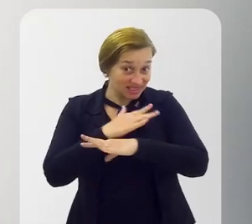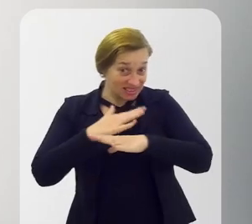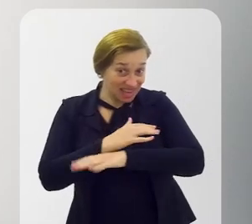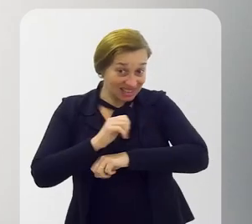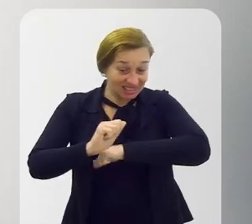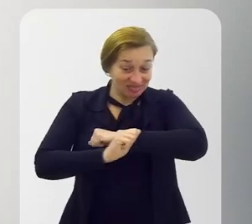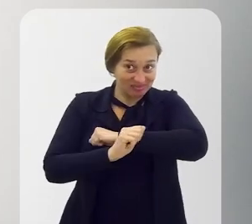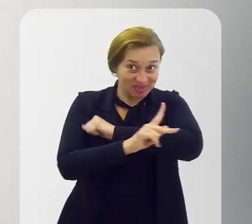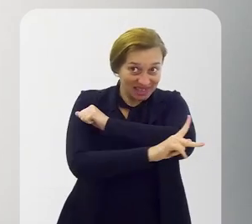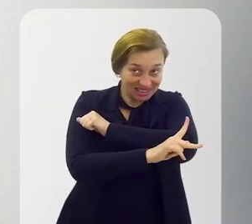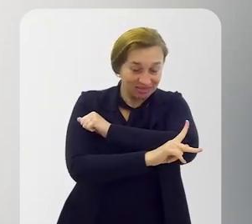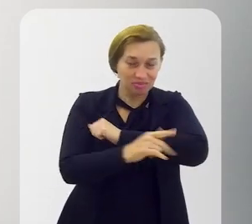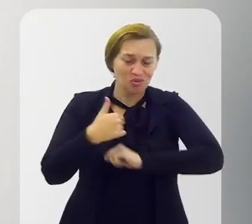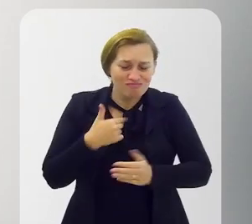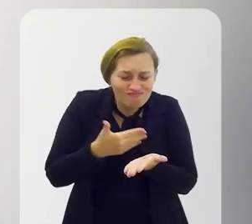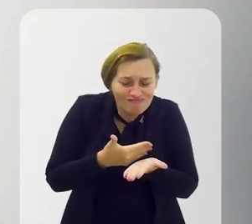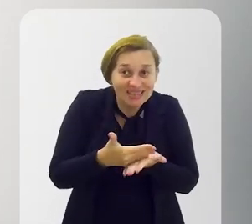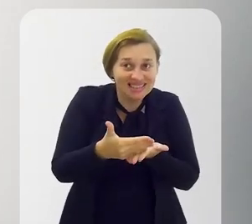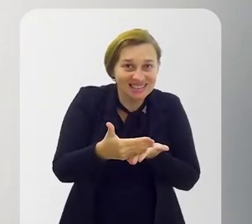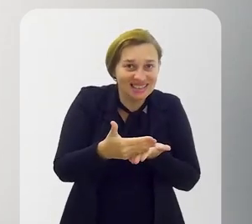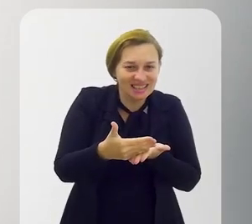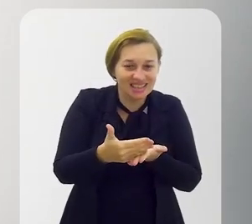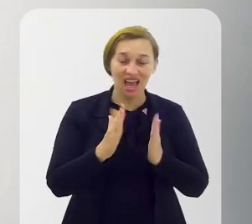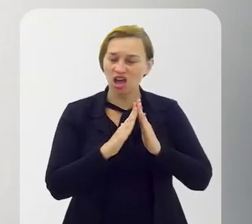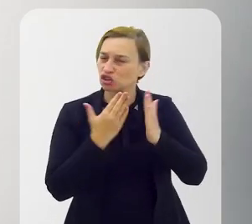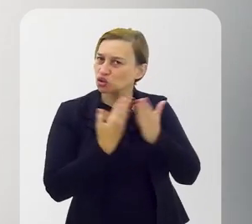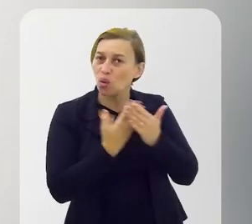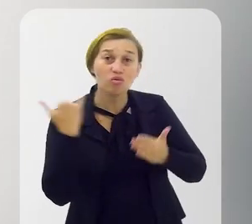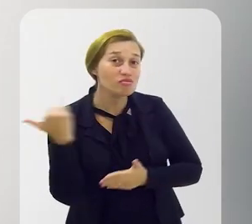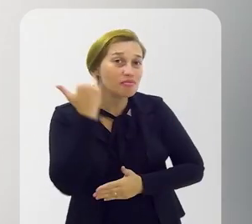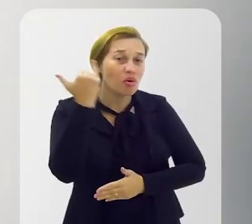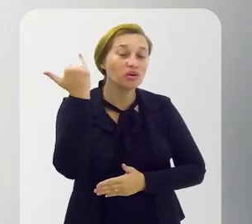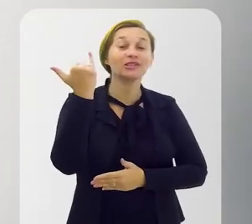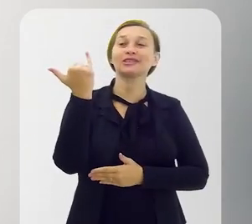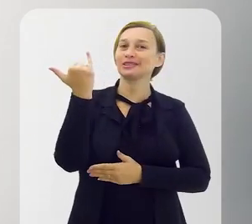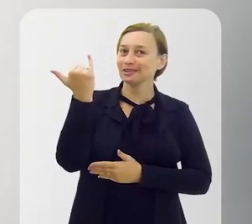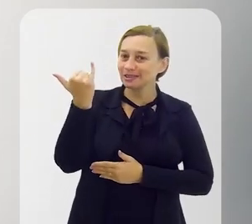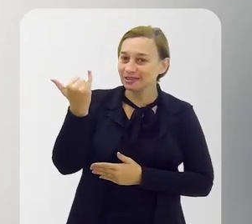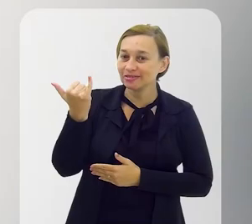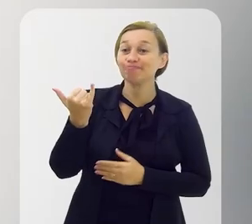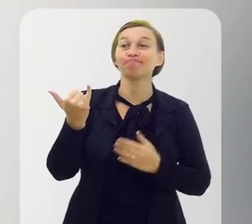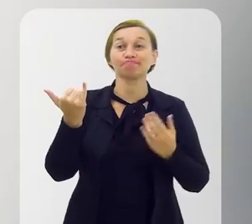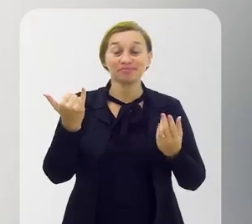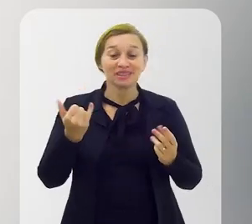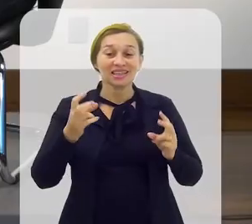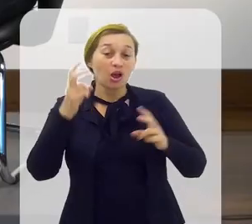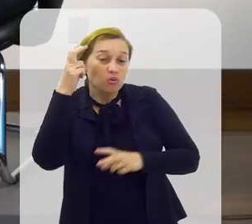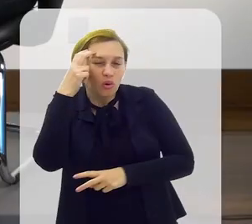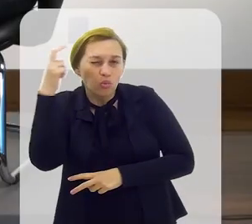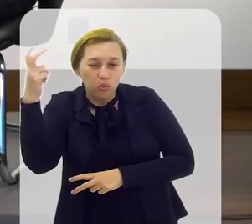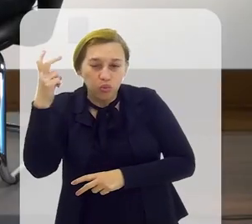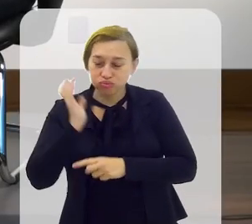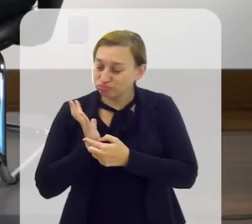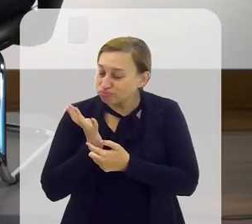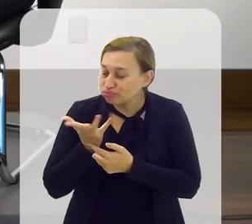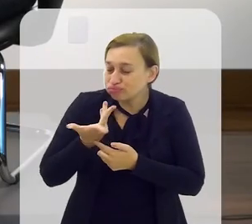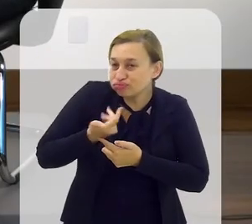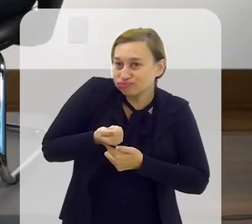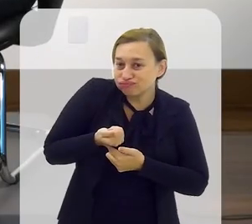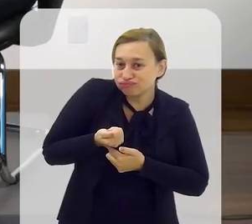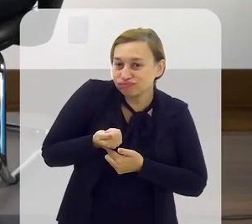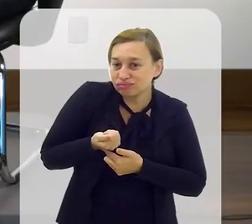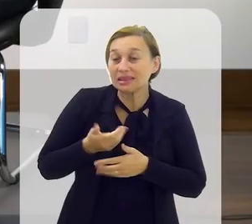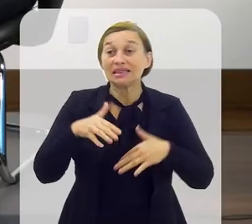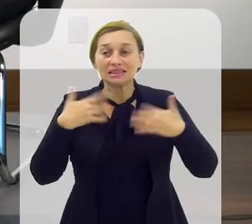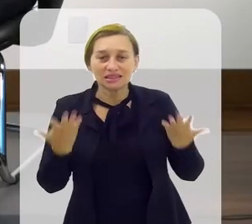Paraíba E aí sim que eu comecei A escola é muito importante nessa questão, né? Da cultura, da arte